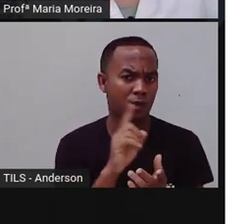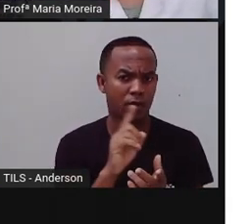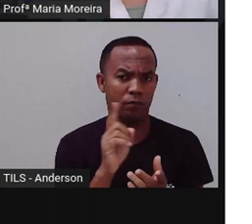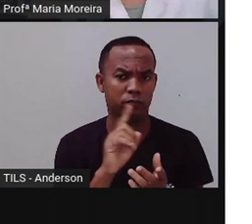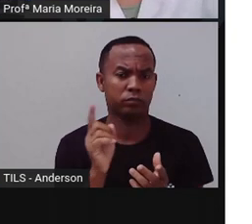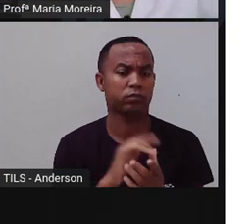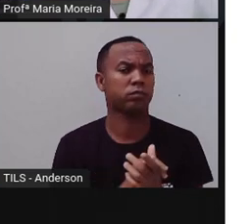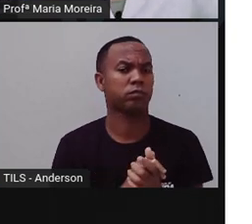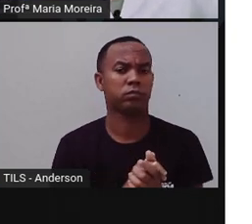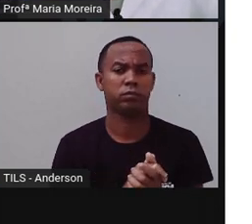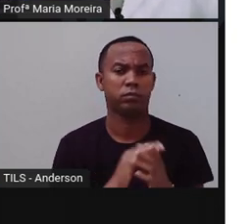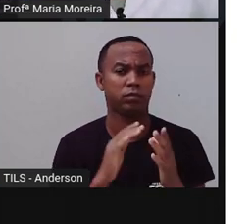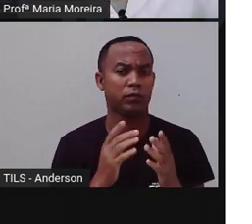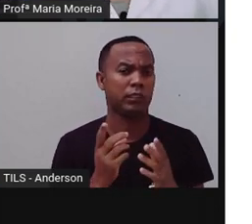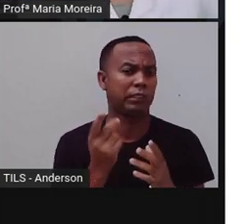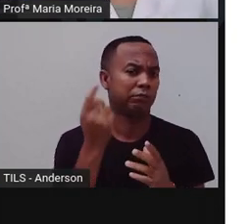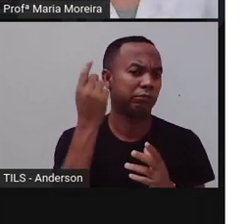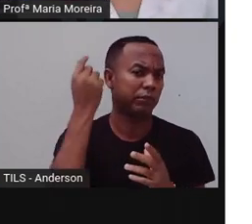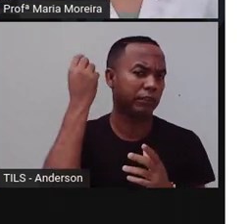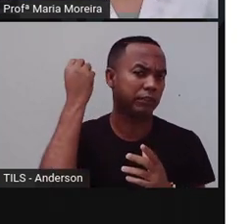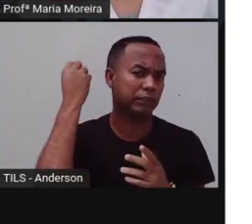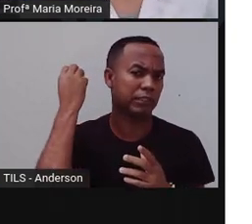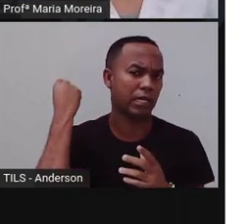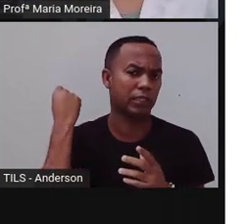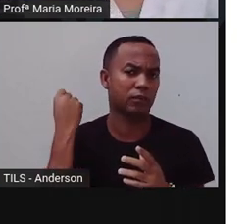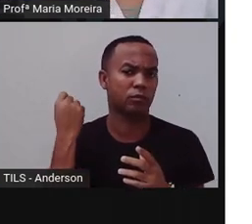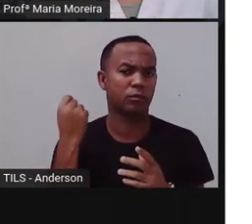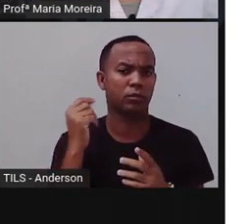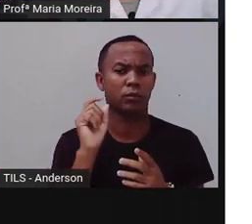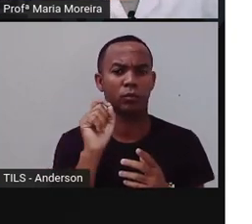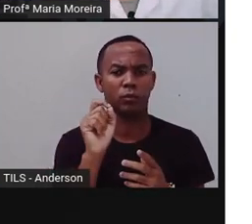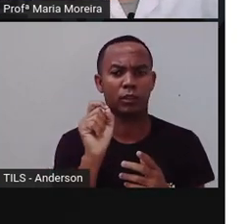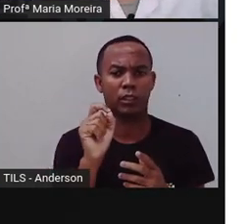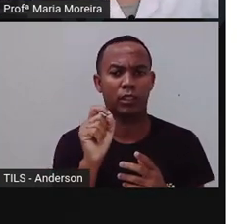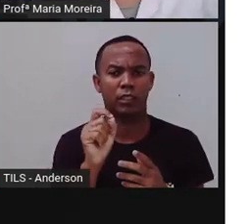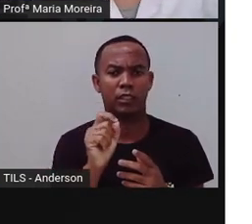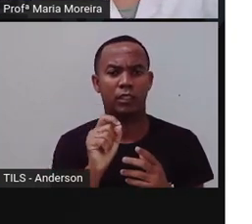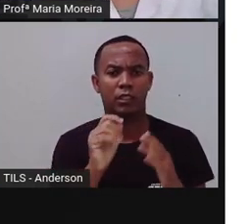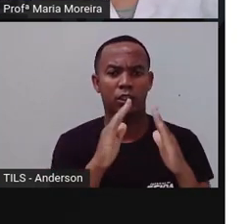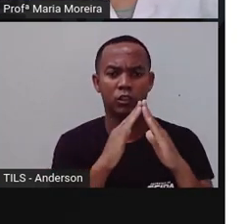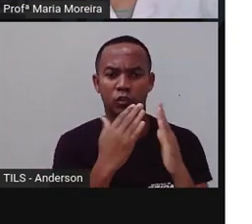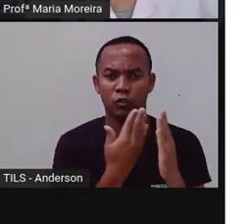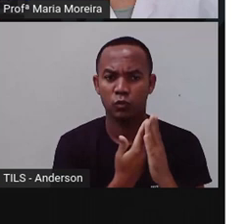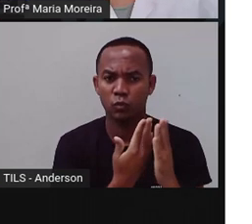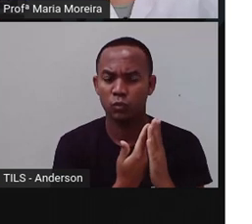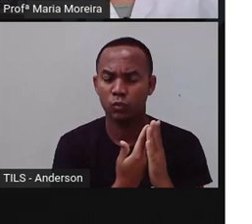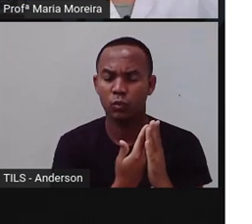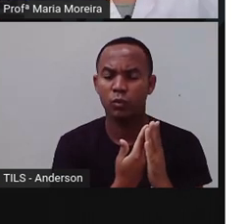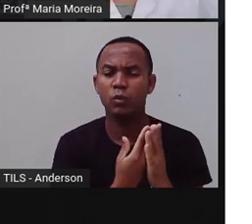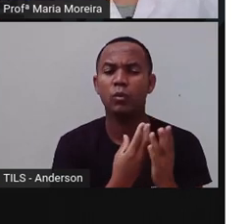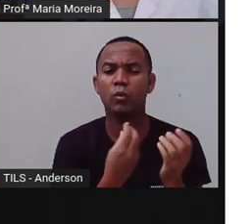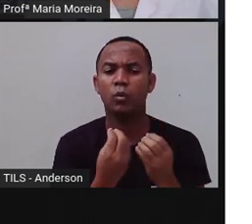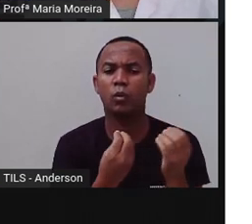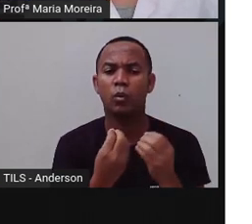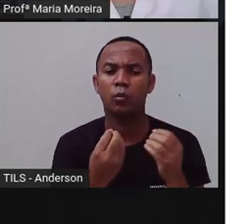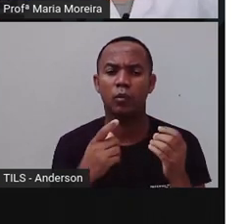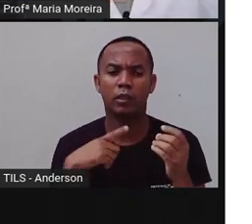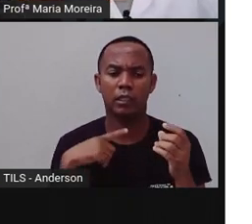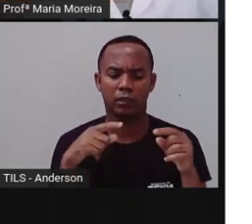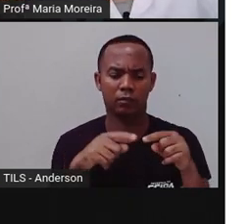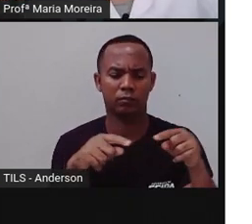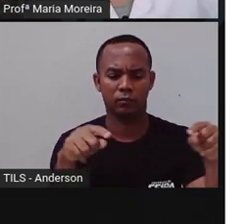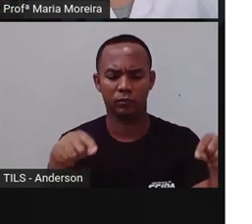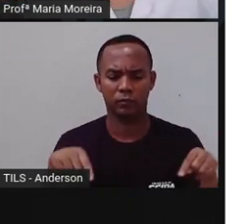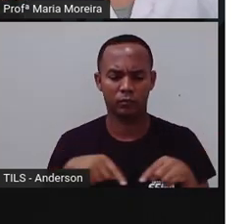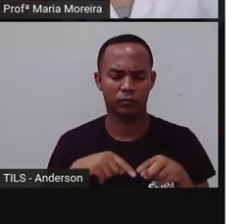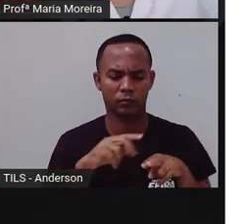sempre existiu escola. Antes, né? De conhecermos a instituição escola, como temos hoje, que existe a sala de aula,